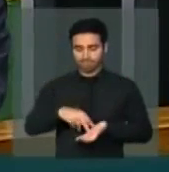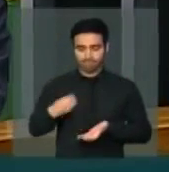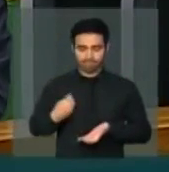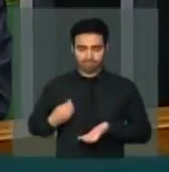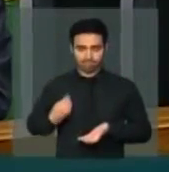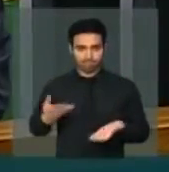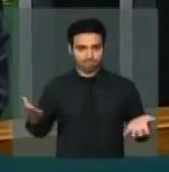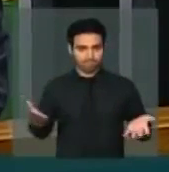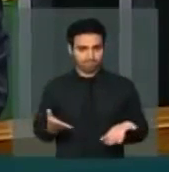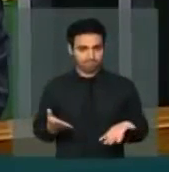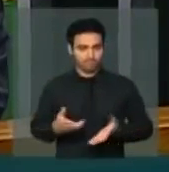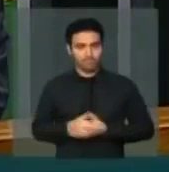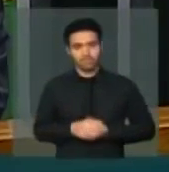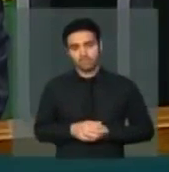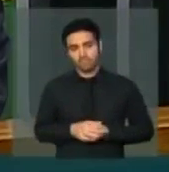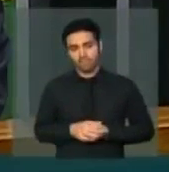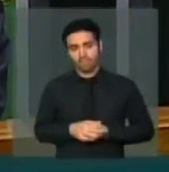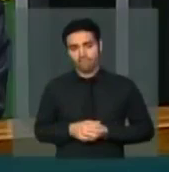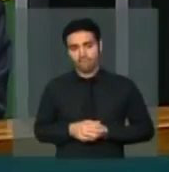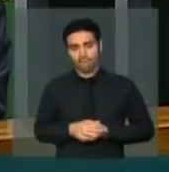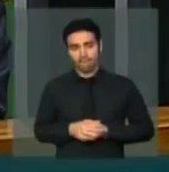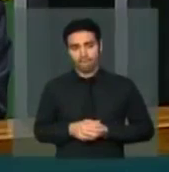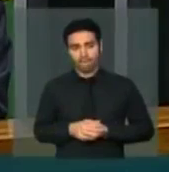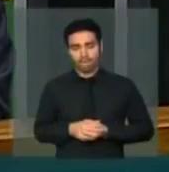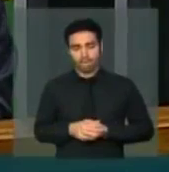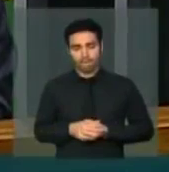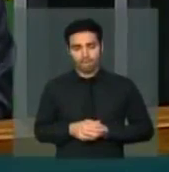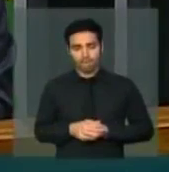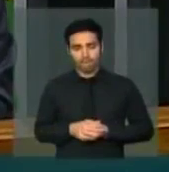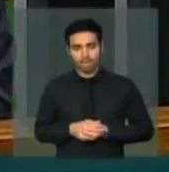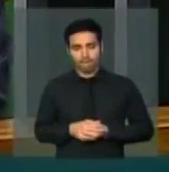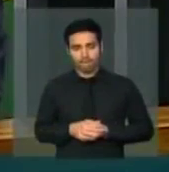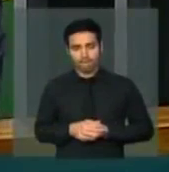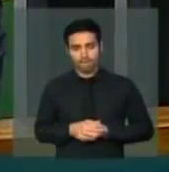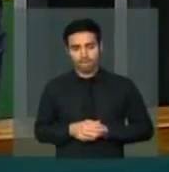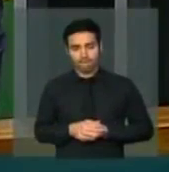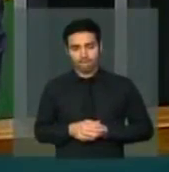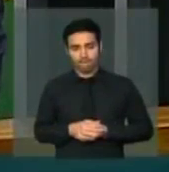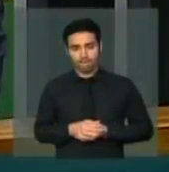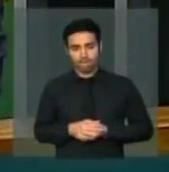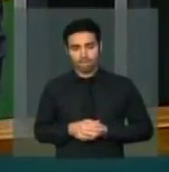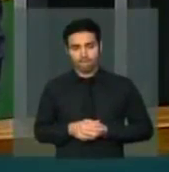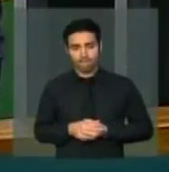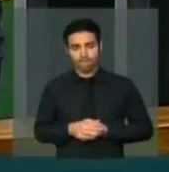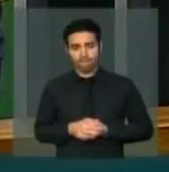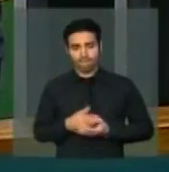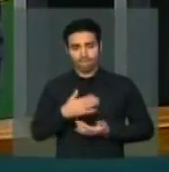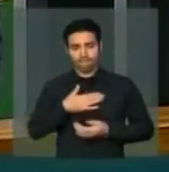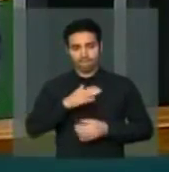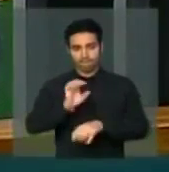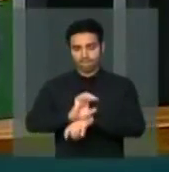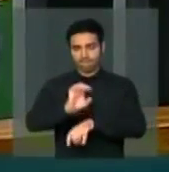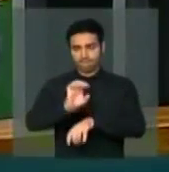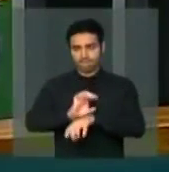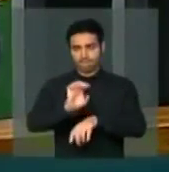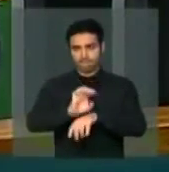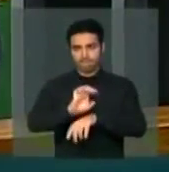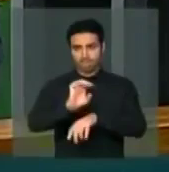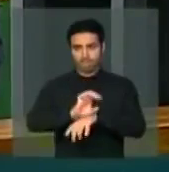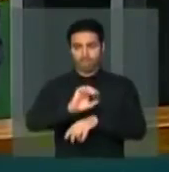esta tribuna, ambos relativos ao meu querido Estado do Piauí,